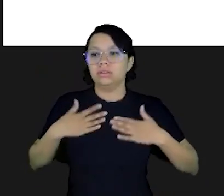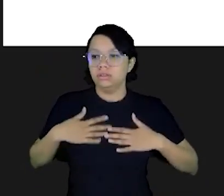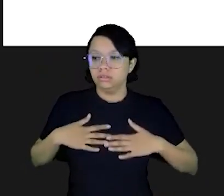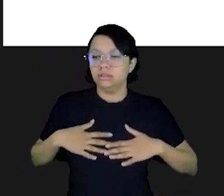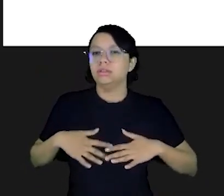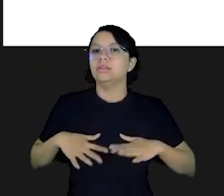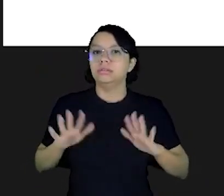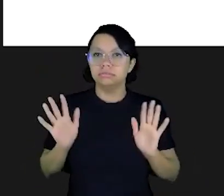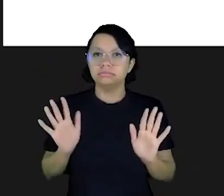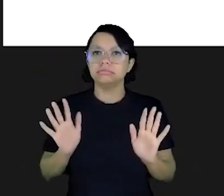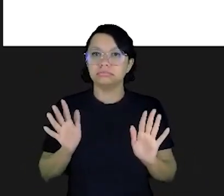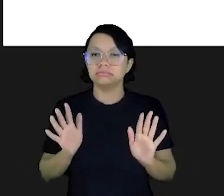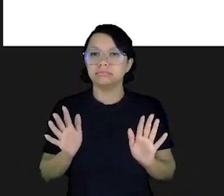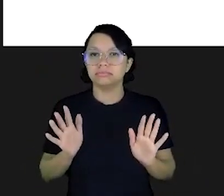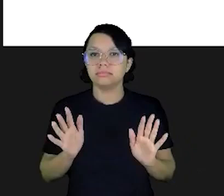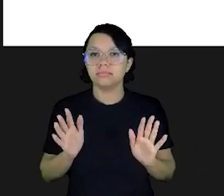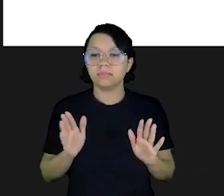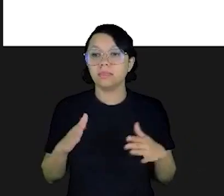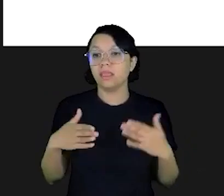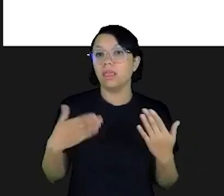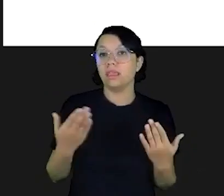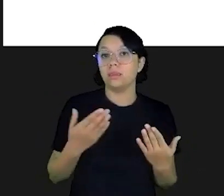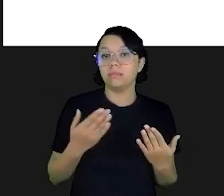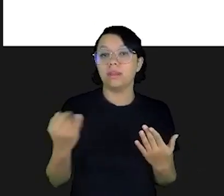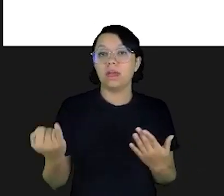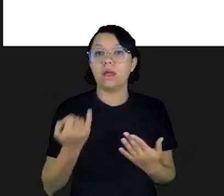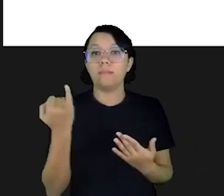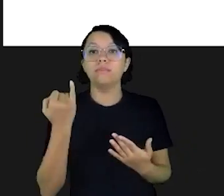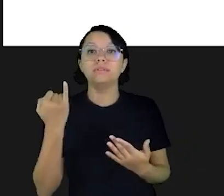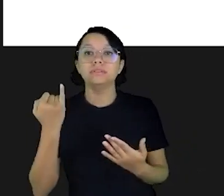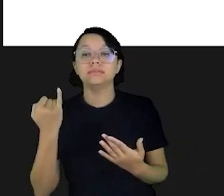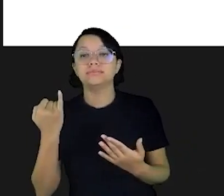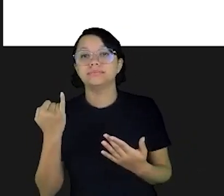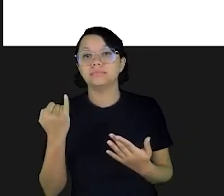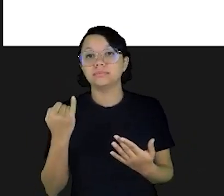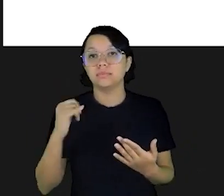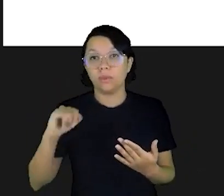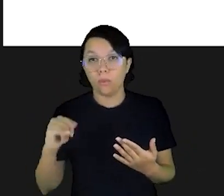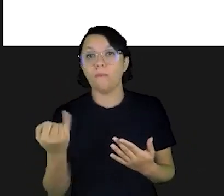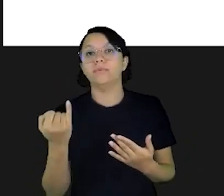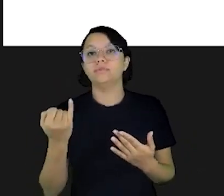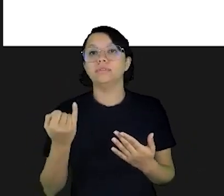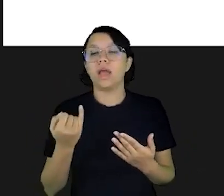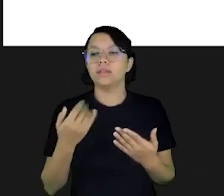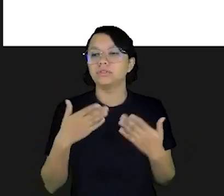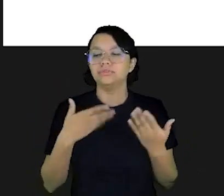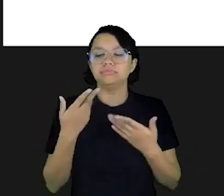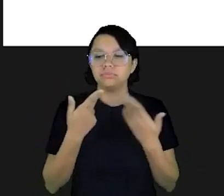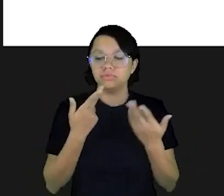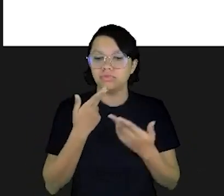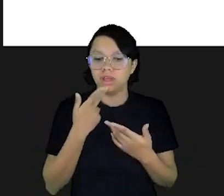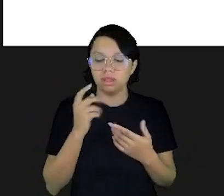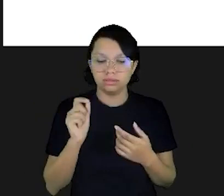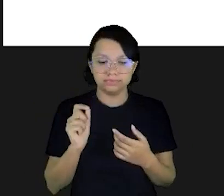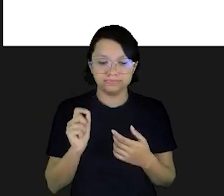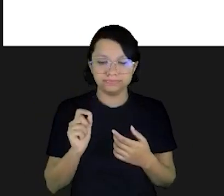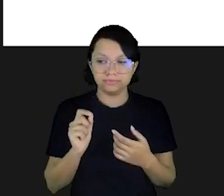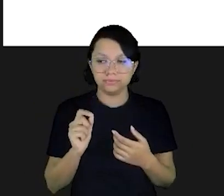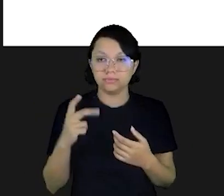que a gente possa desfrutar da nossa vida. E ainda para aproveitar oportunidades, como, por exemplo, uma oferta. Digamos que